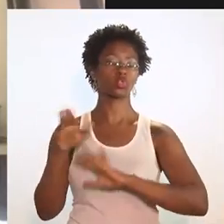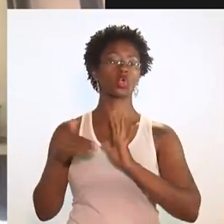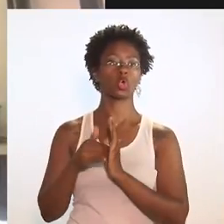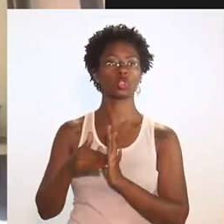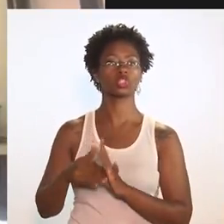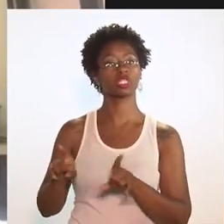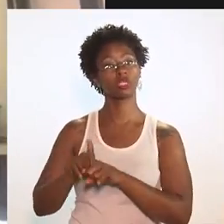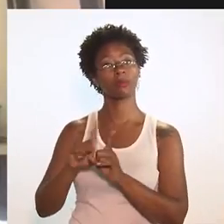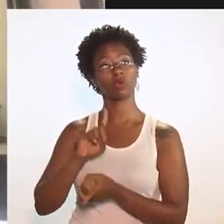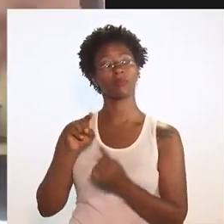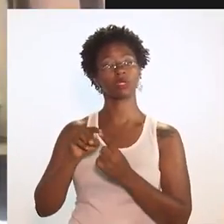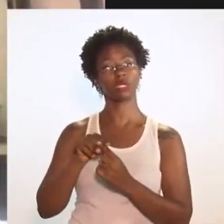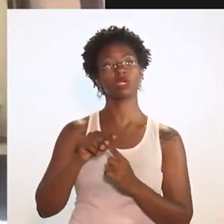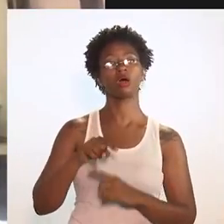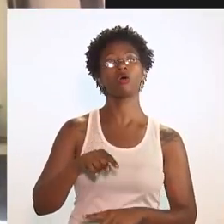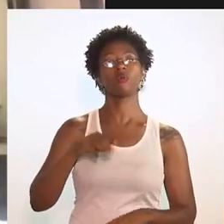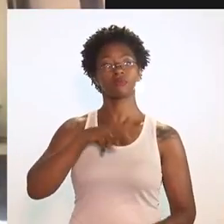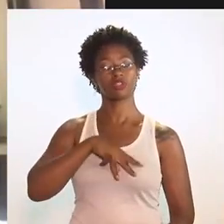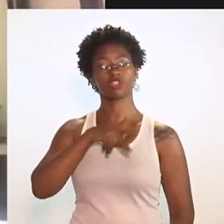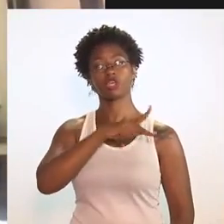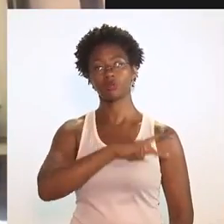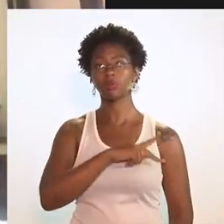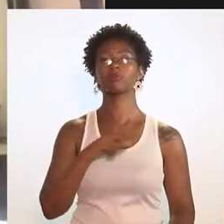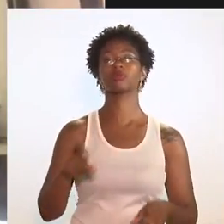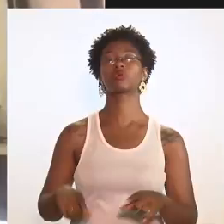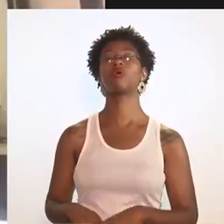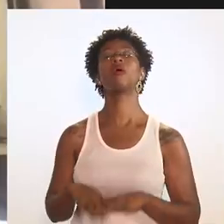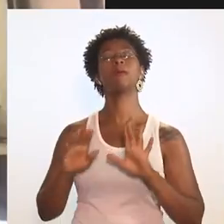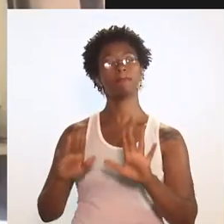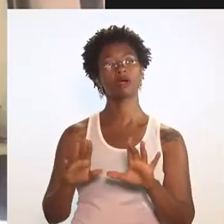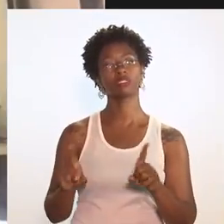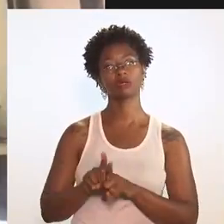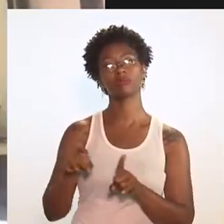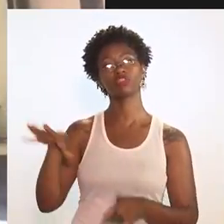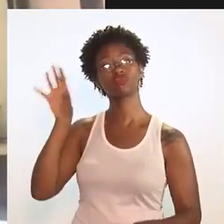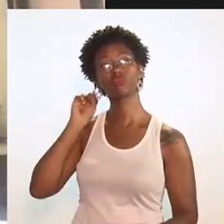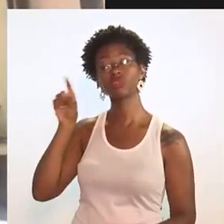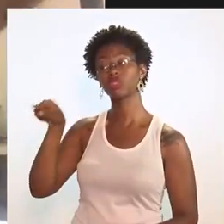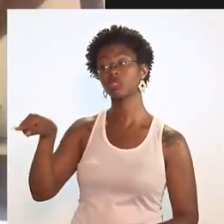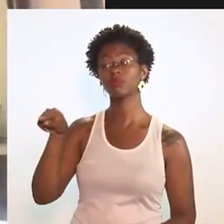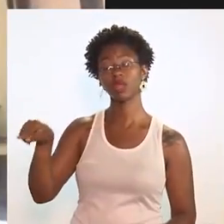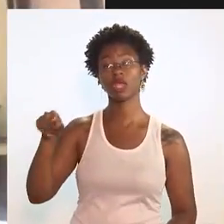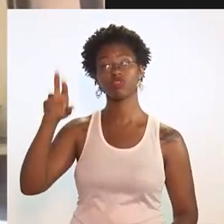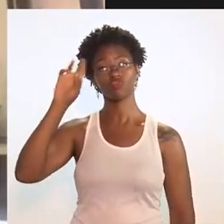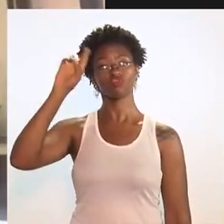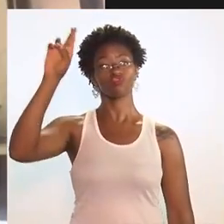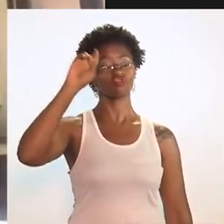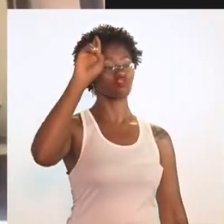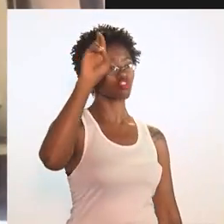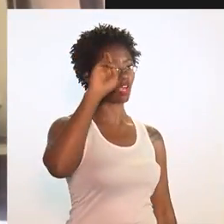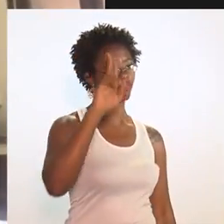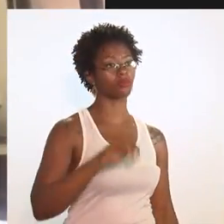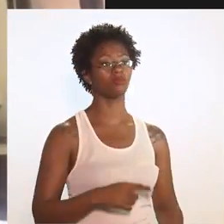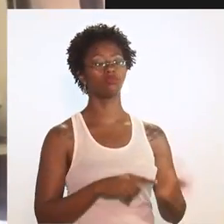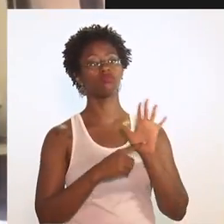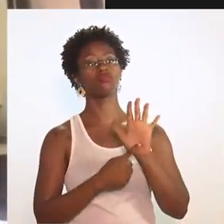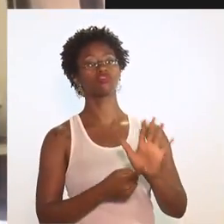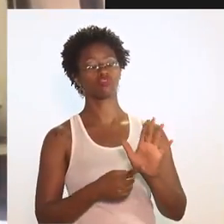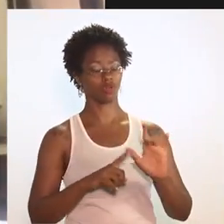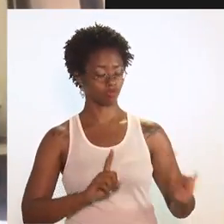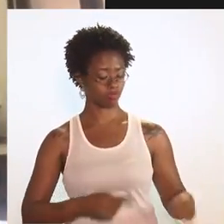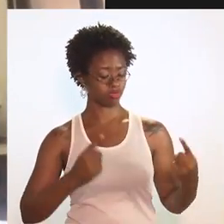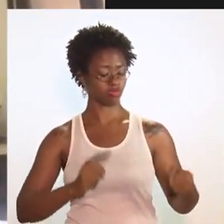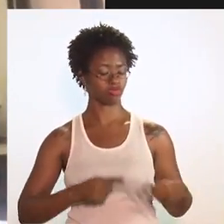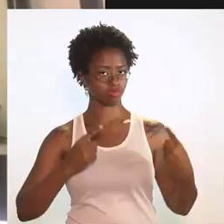demanda, inclusive, que veio do Ministério Público da Defensoria. Além disso, o acontece? Nós escutamos o empresariado, o empresariado trouxe para a gente os